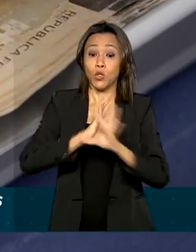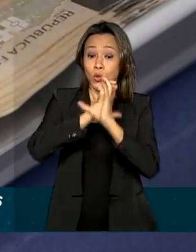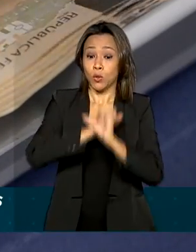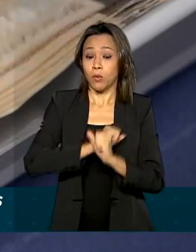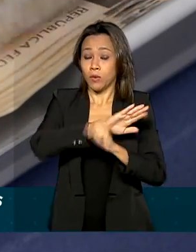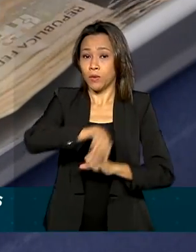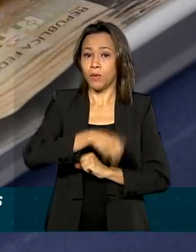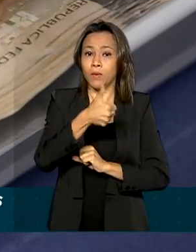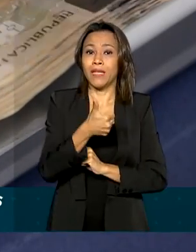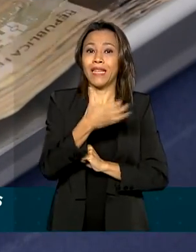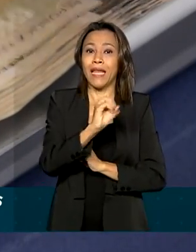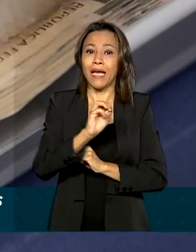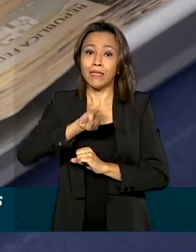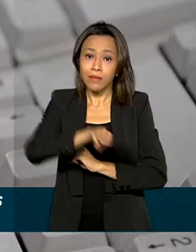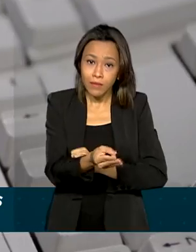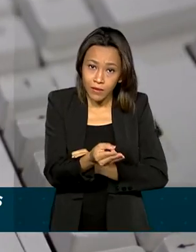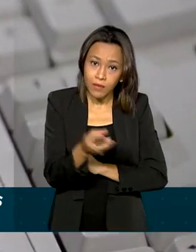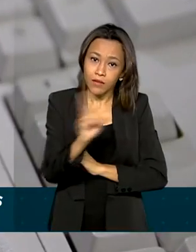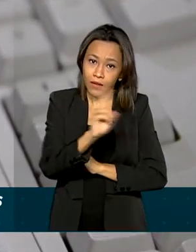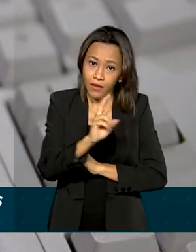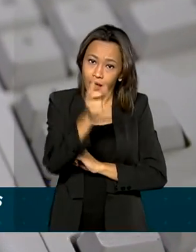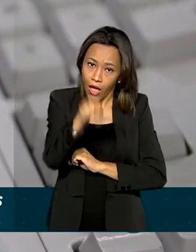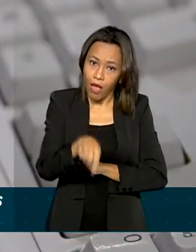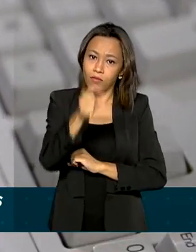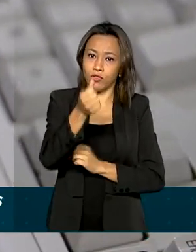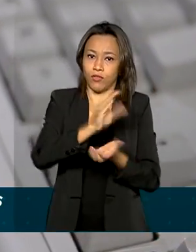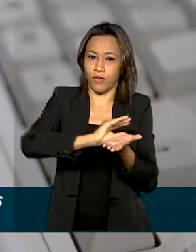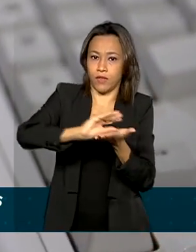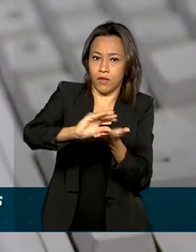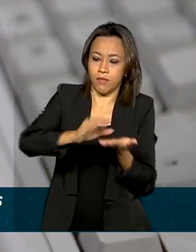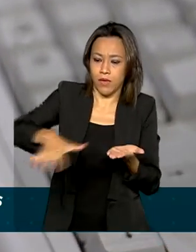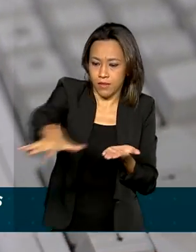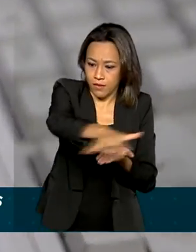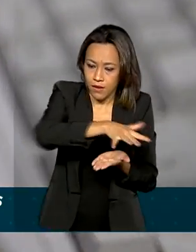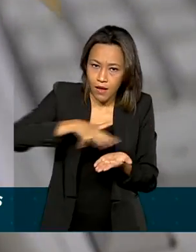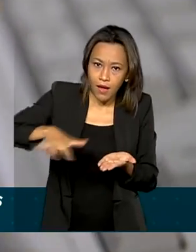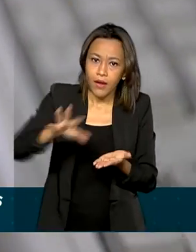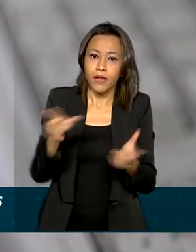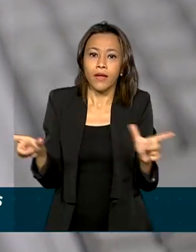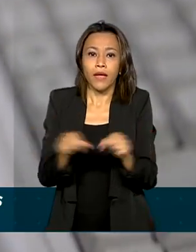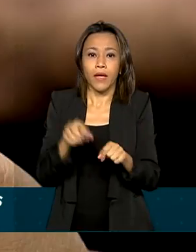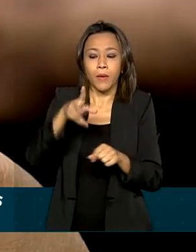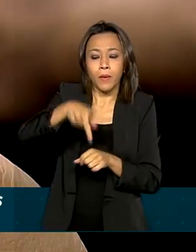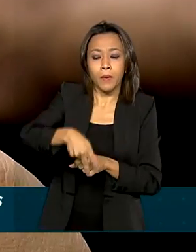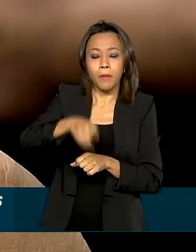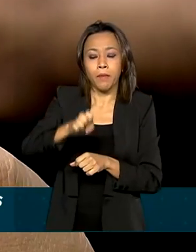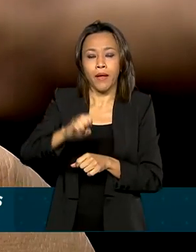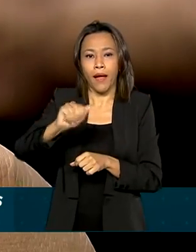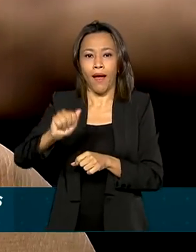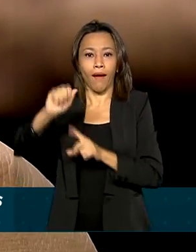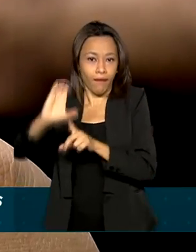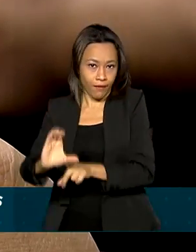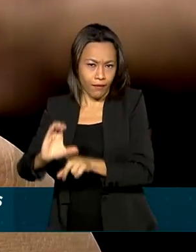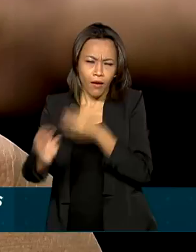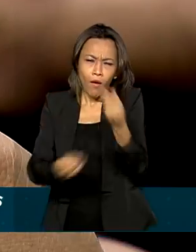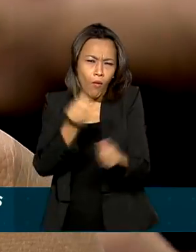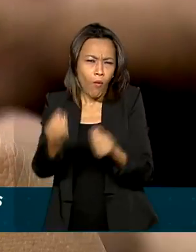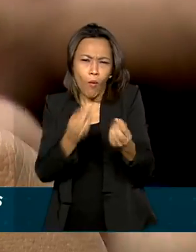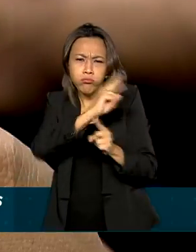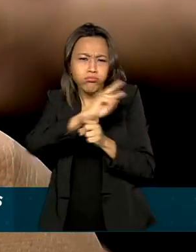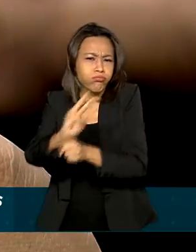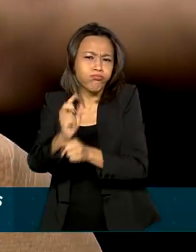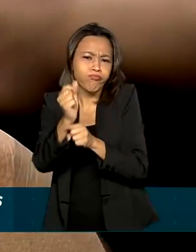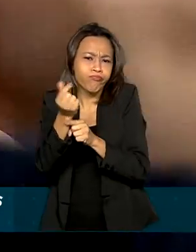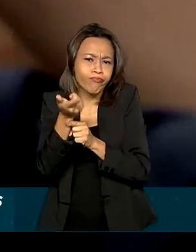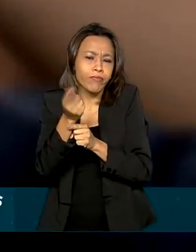vão ser destinados pelo Programa Emergencial de Acesso ao Crédito, PEAC Maquininhas. Para solicitar os empréstimos, é